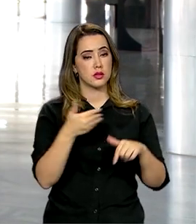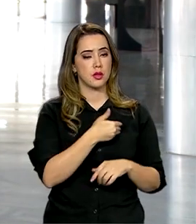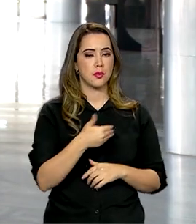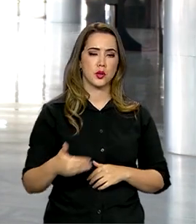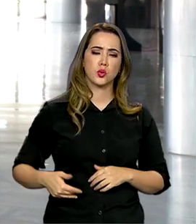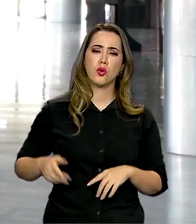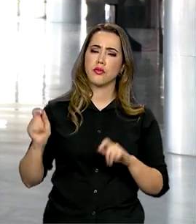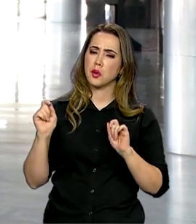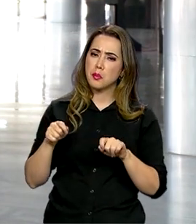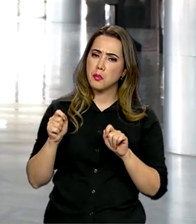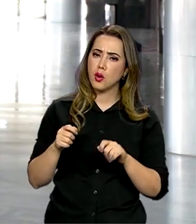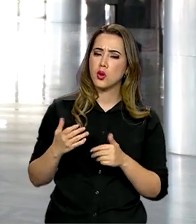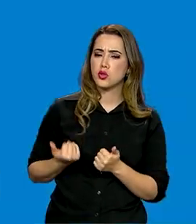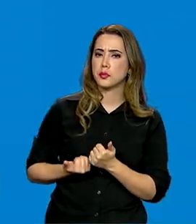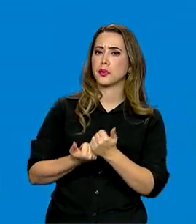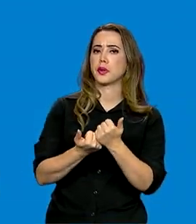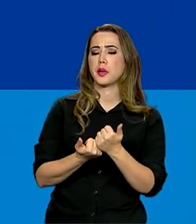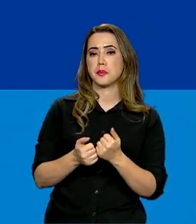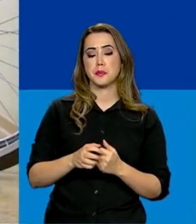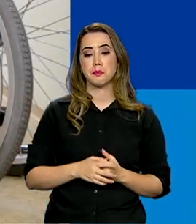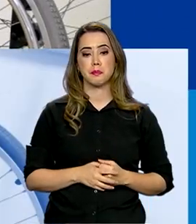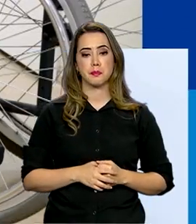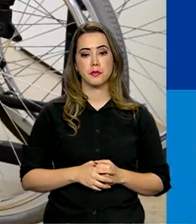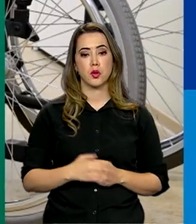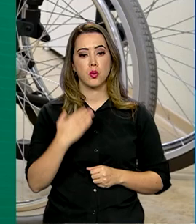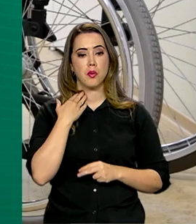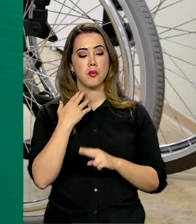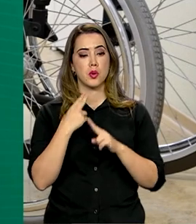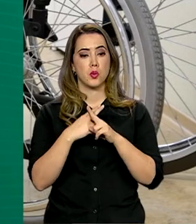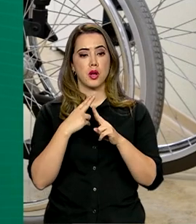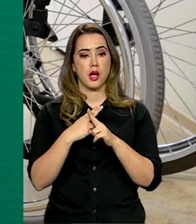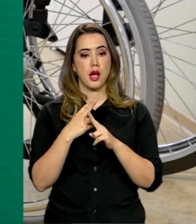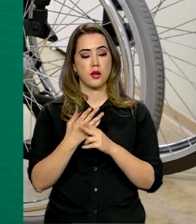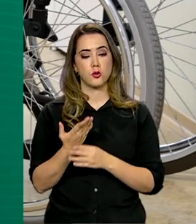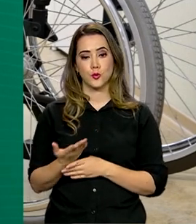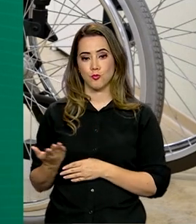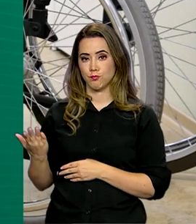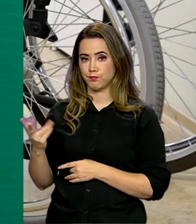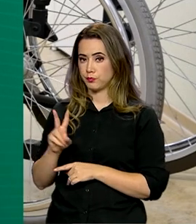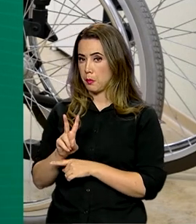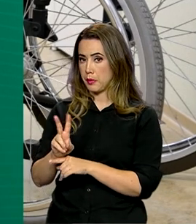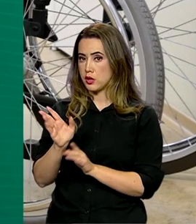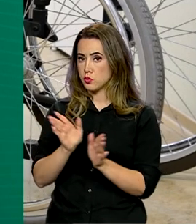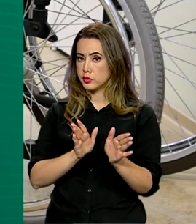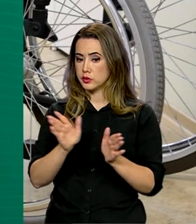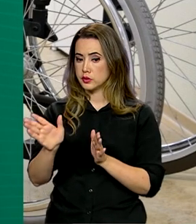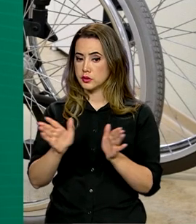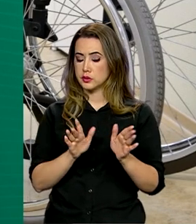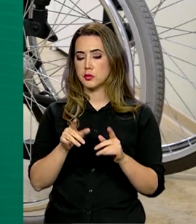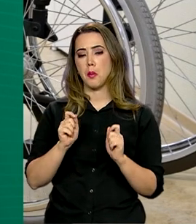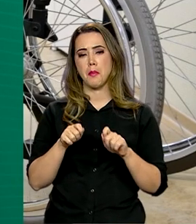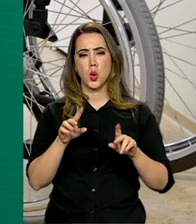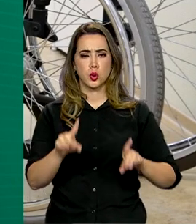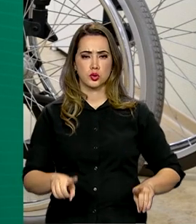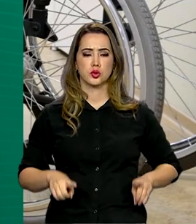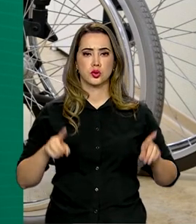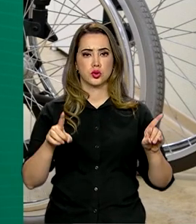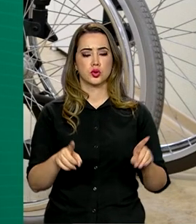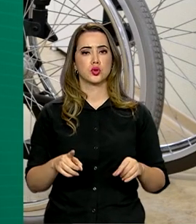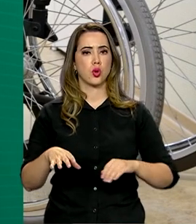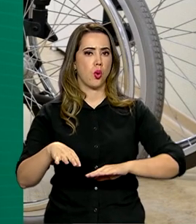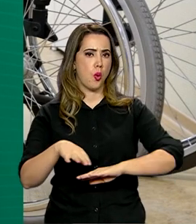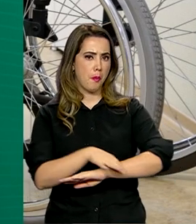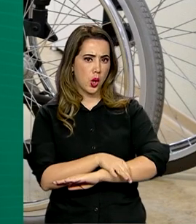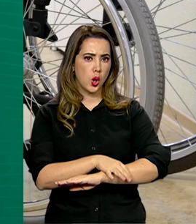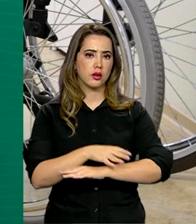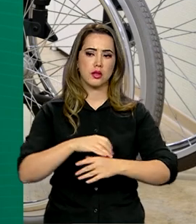pode ajudar quem tanto precisa. A Caixa Econômica Federal lançou uma linha de crédito para financiar cadeiras de rodas, próteses e